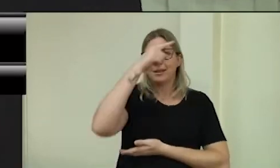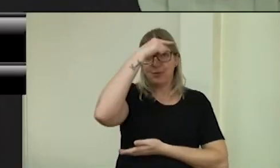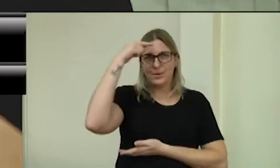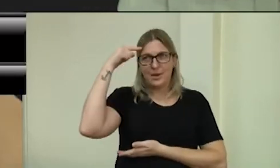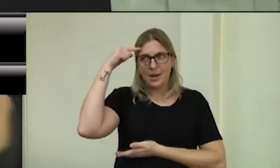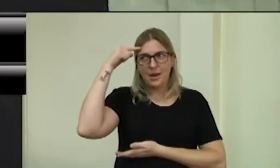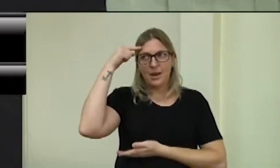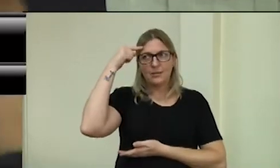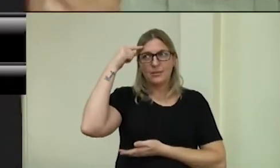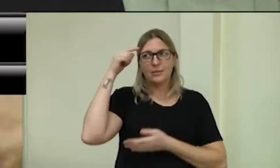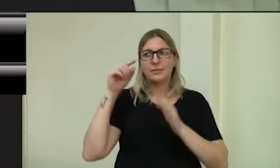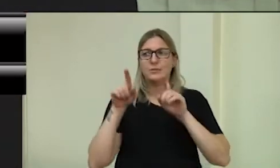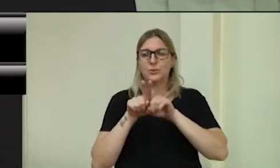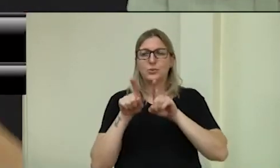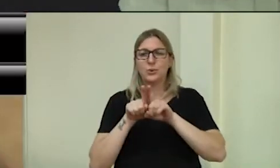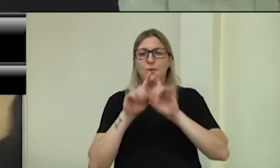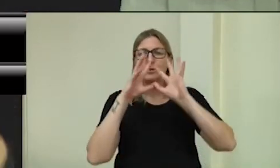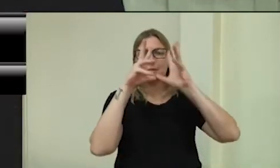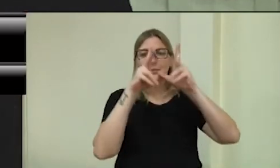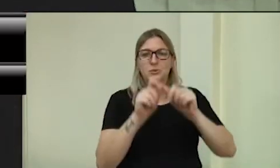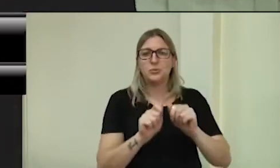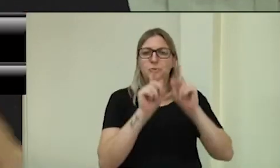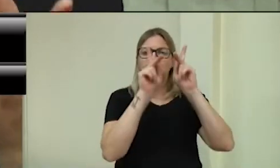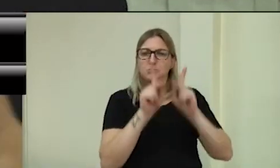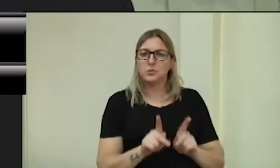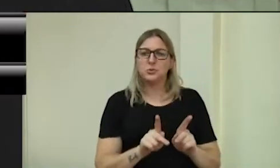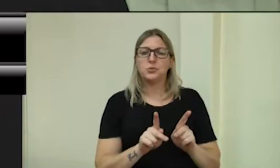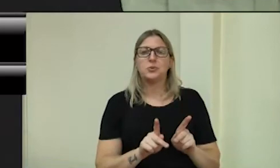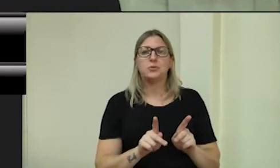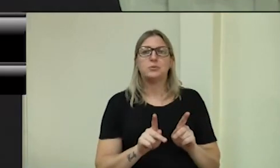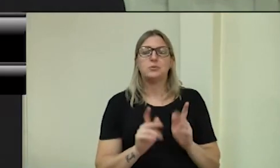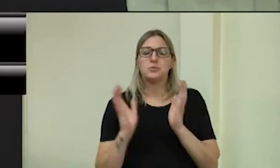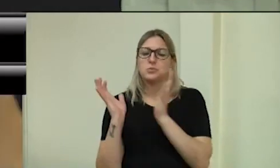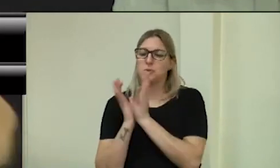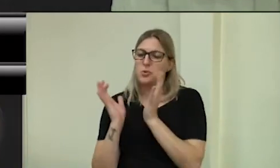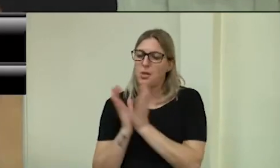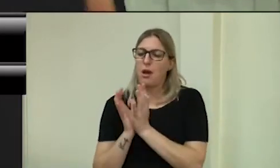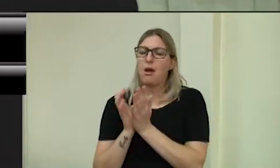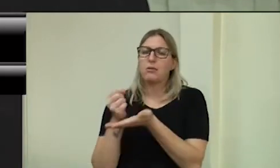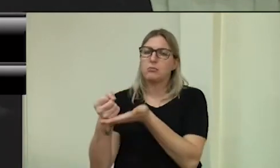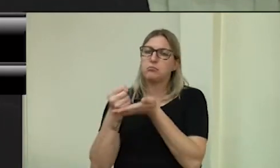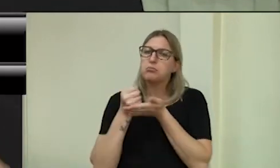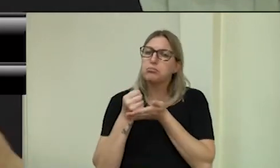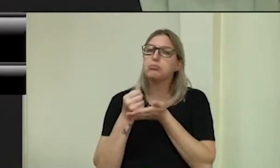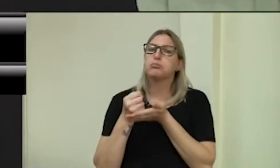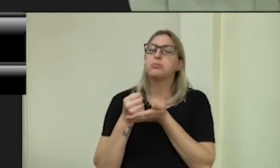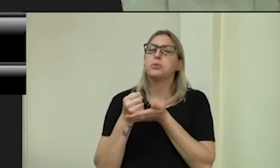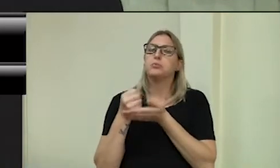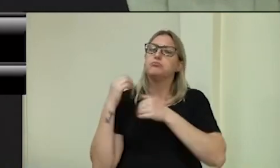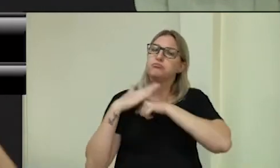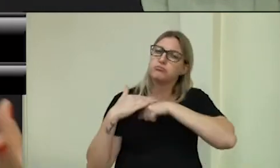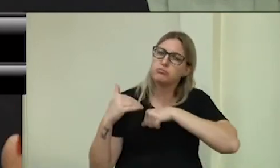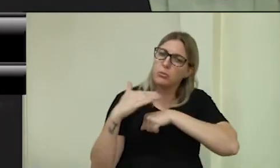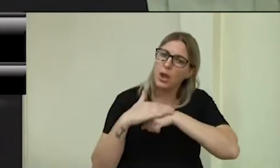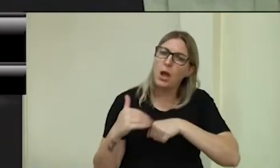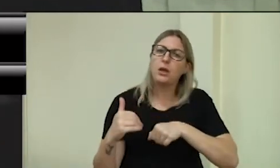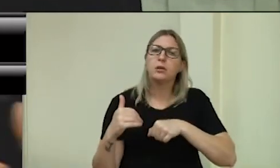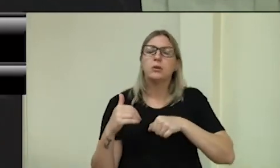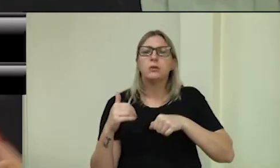E a todo o pessoal que está aqui, os colegas, pela força, pelo apoio, pelo carinho,